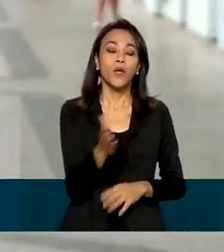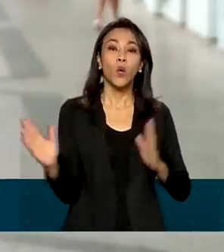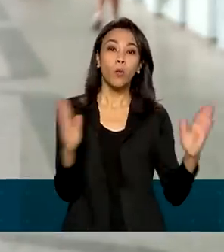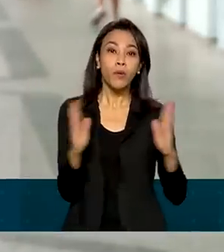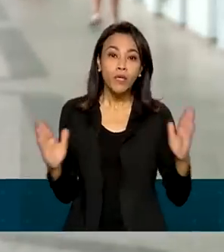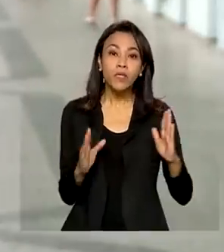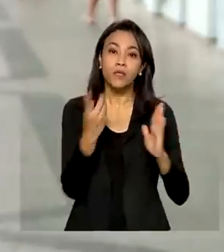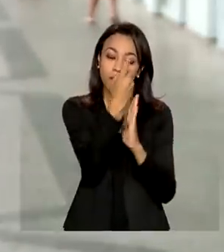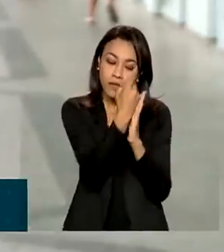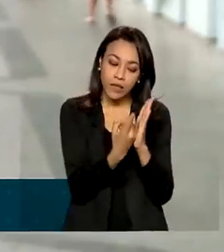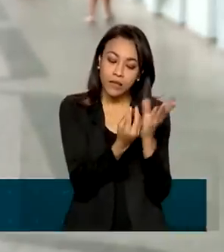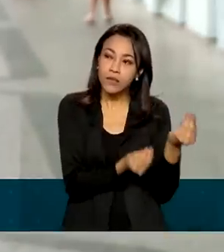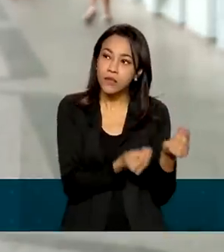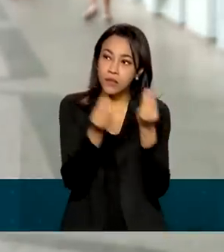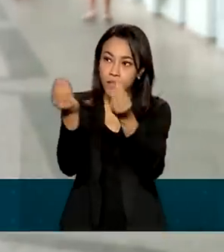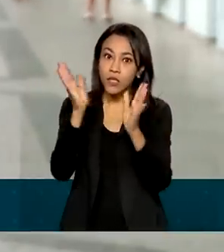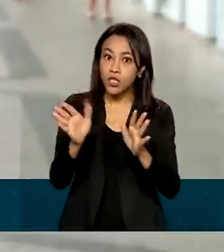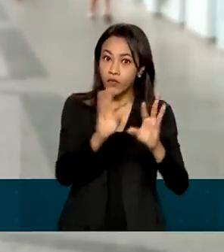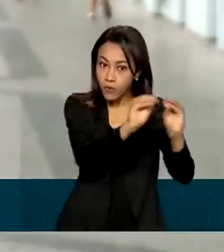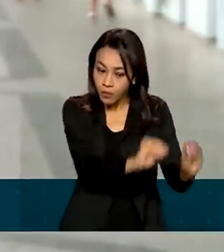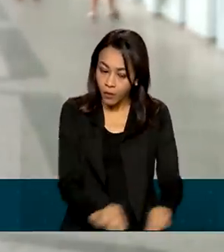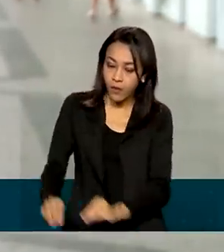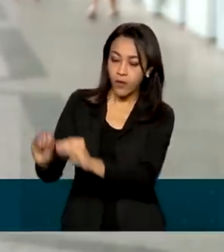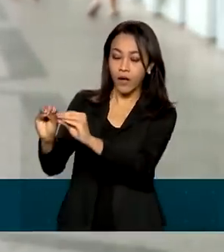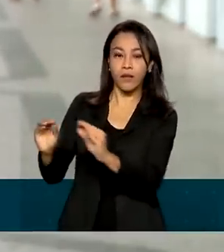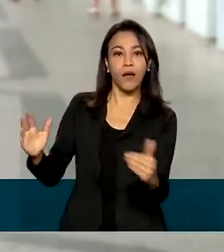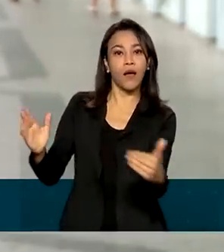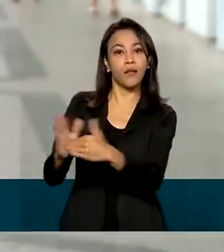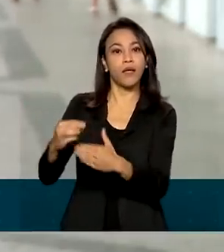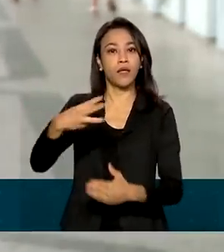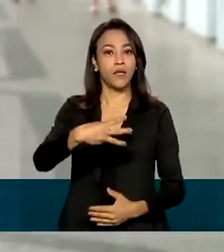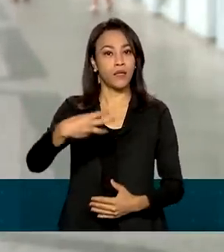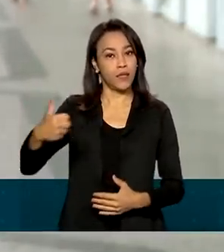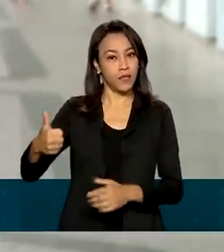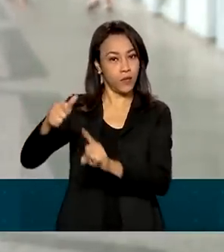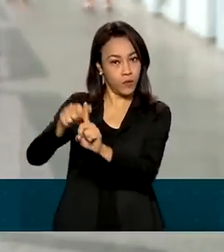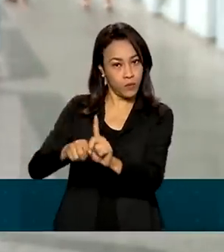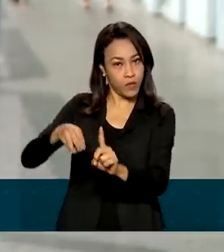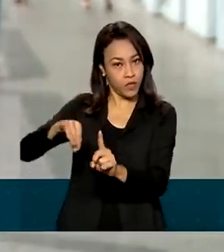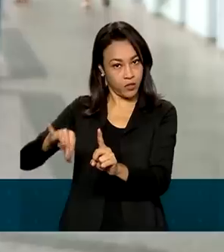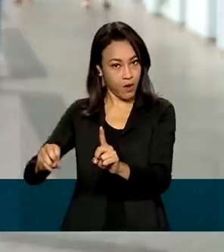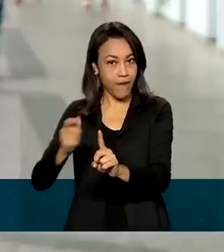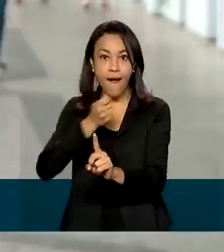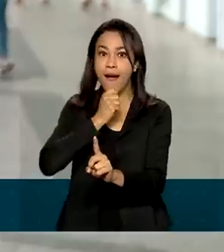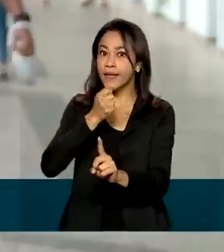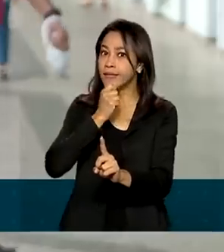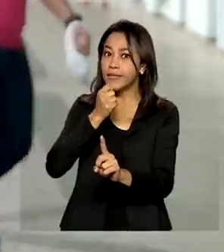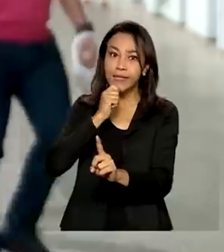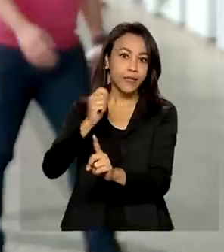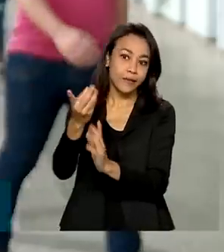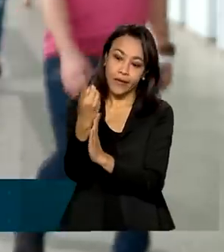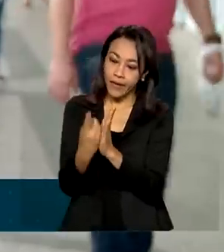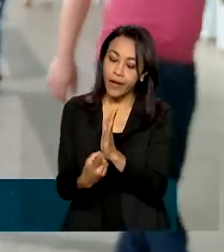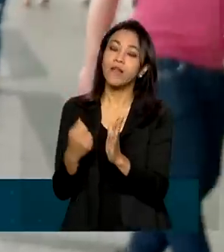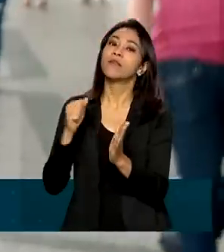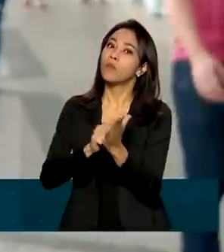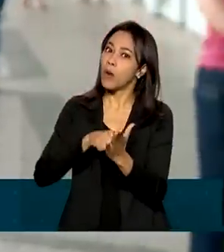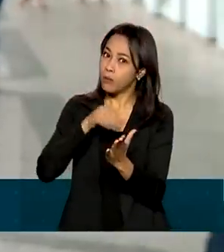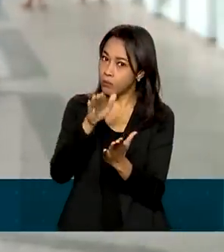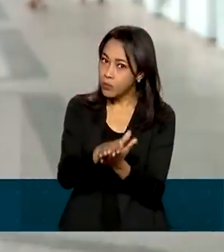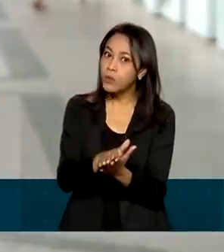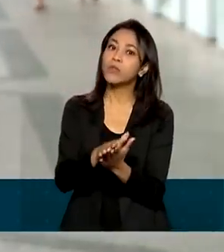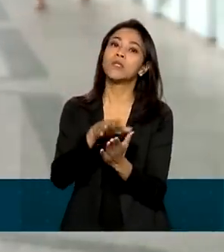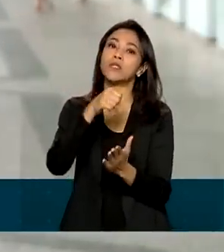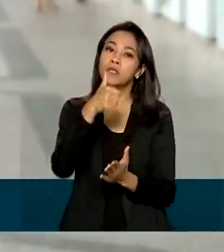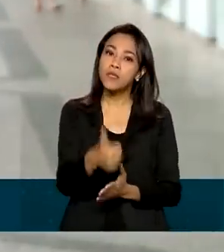declaração do Imposto de Renda foi prorrogado. Vai até o dia 31 de maio. Quem não declarar a tempo fica sujeito a uma multa mínima